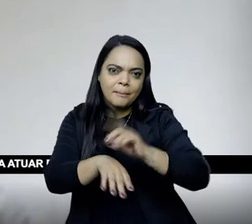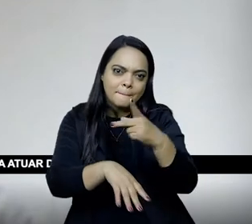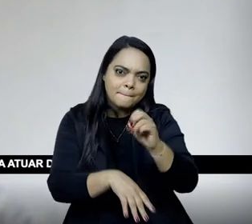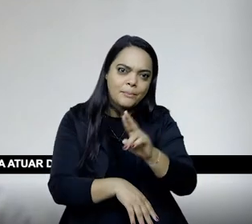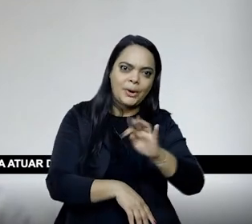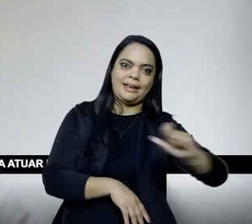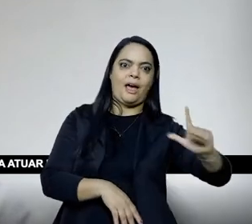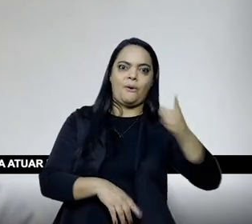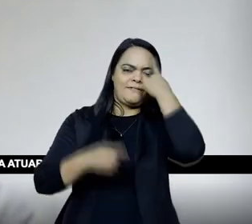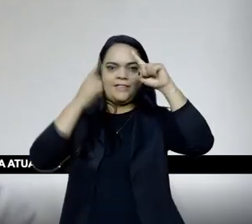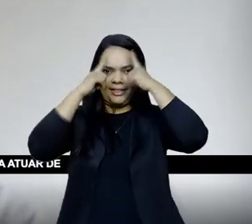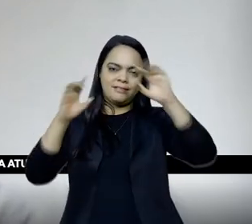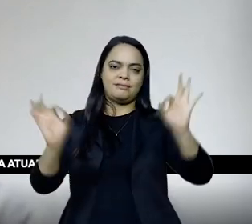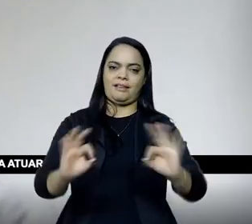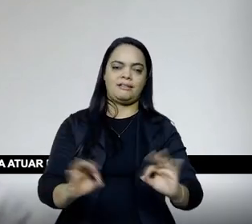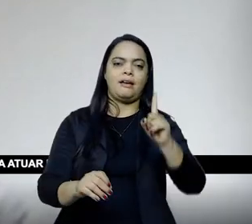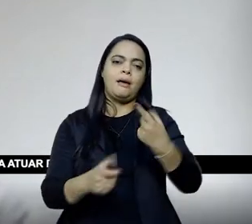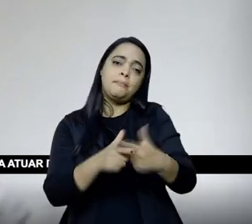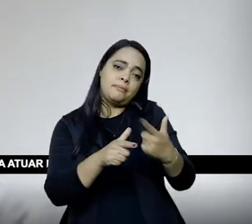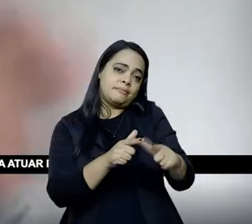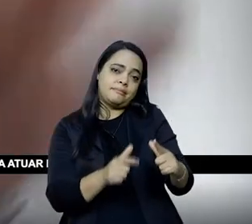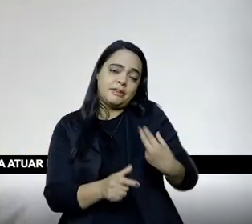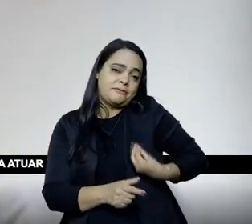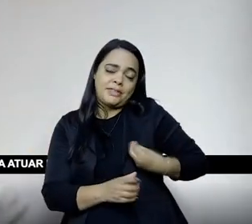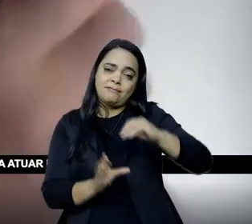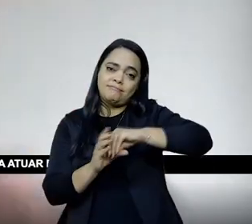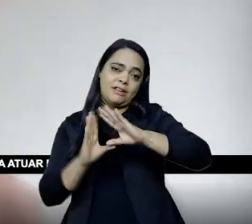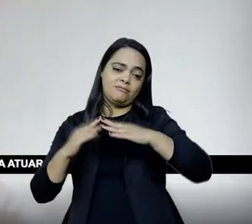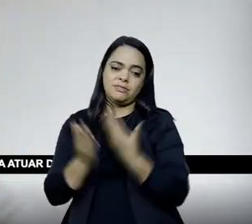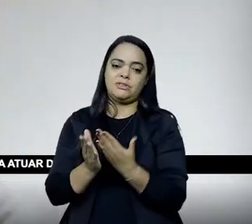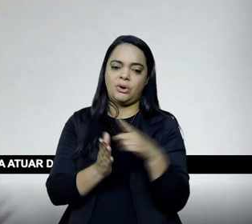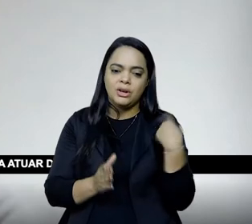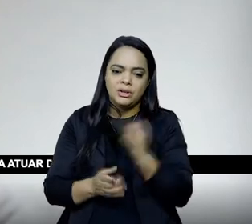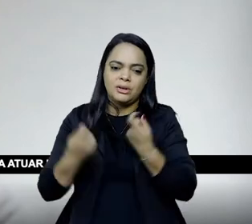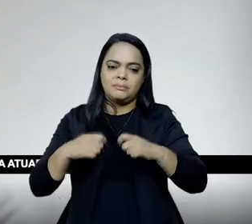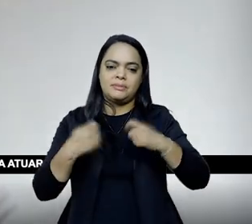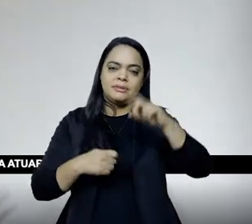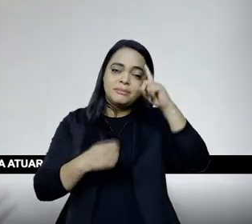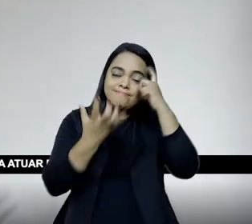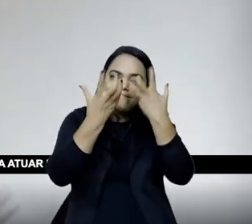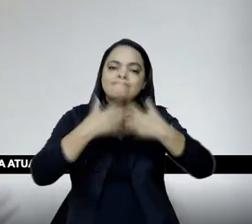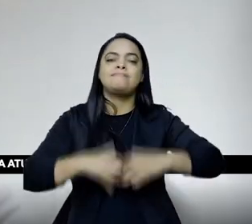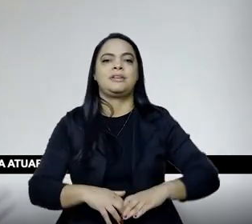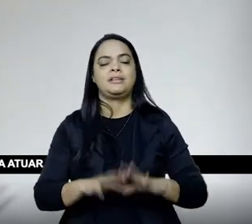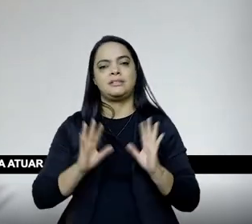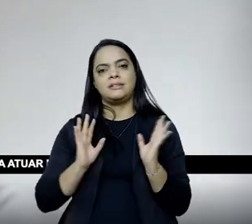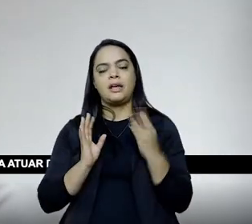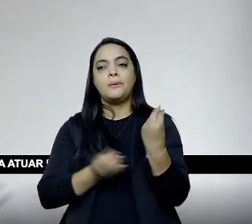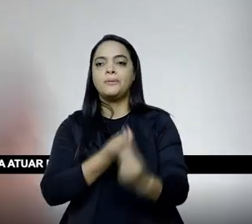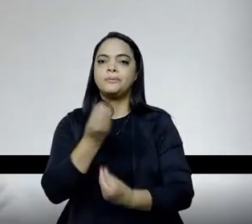de que o portal está inventando, né? São problemas da realidade escolar e que a gente tem que levar em conta para